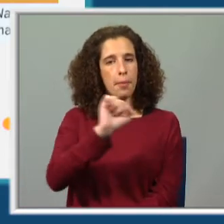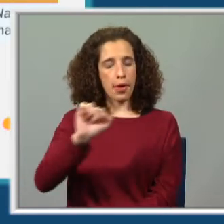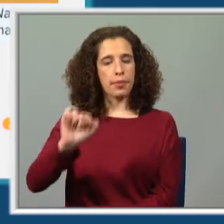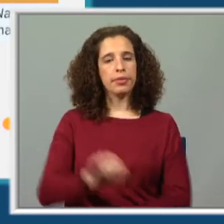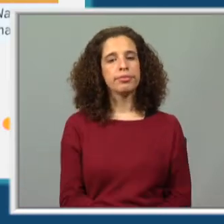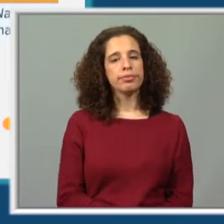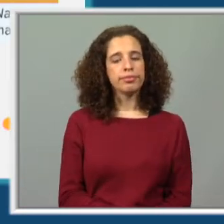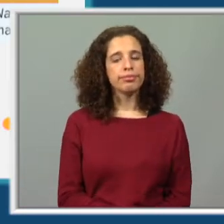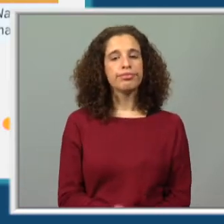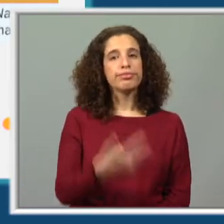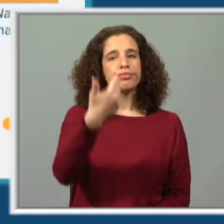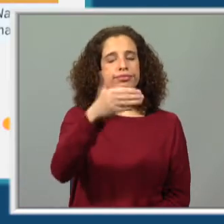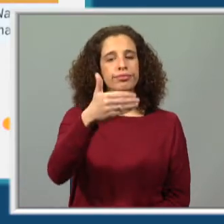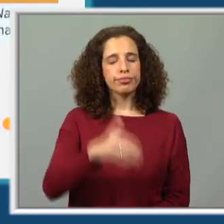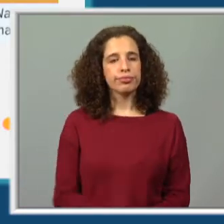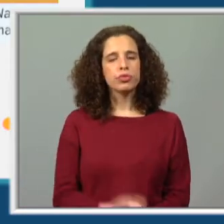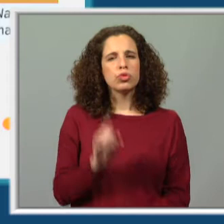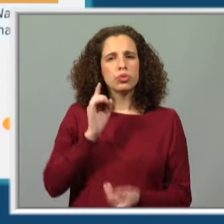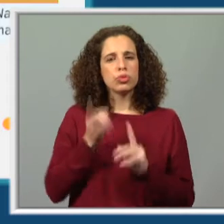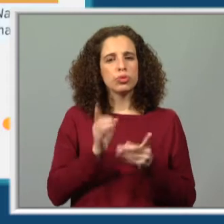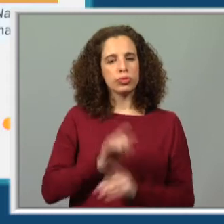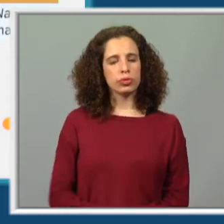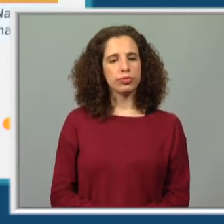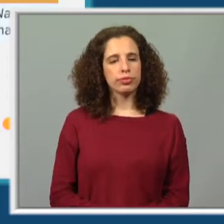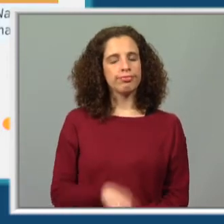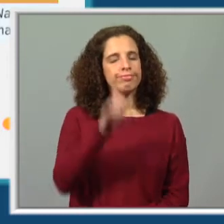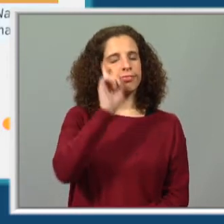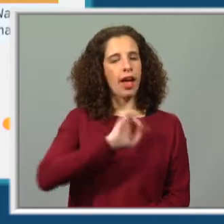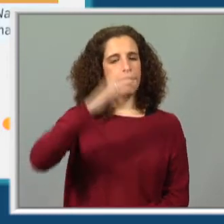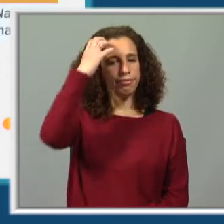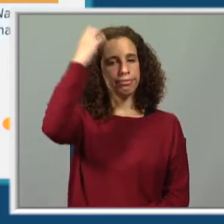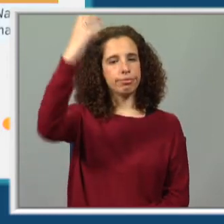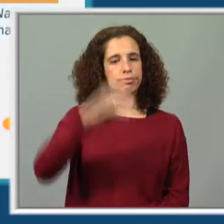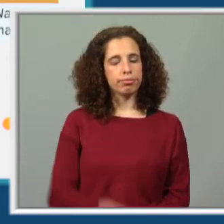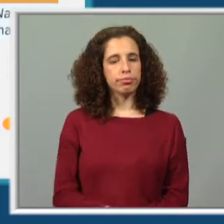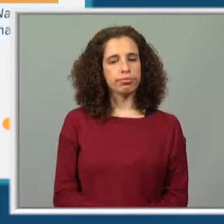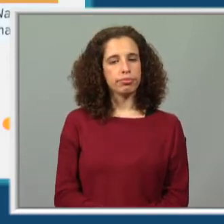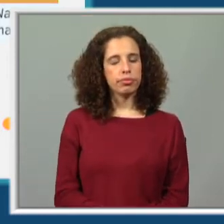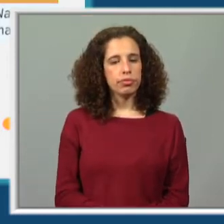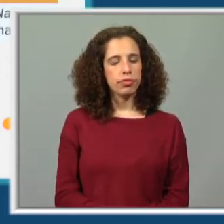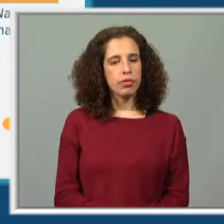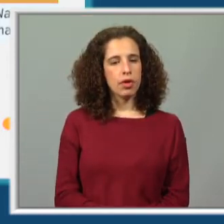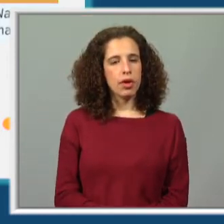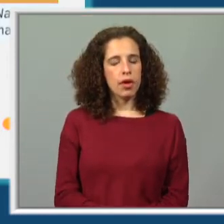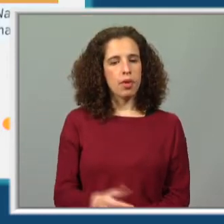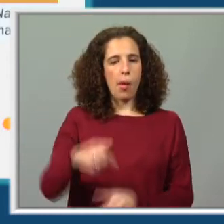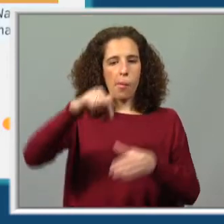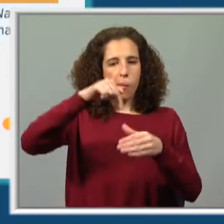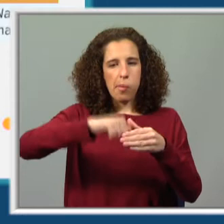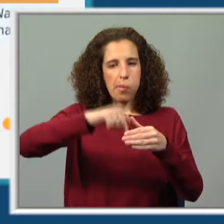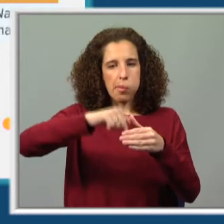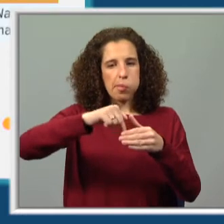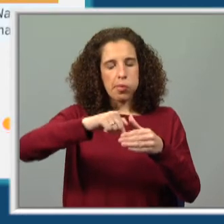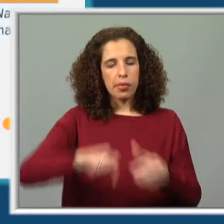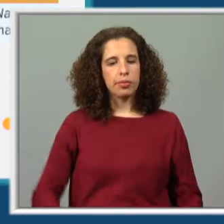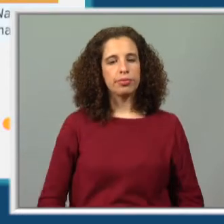nossa primeira, tínhamos o quê? Porque a rainha, que fica o quê? Mais no fundo, não